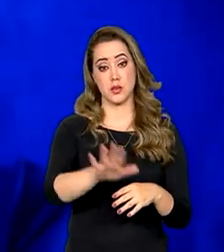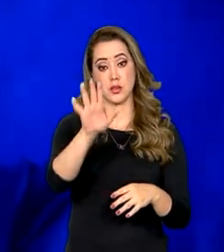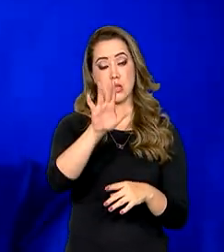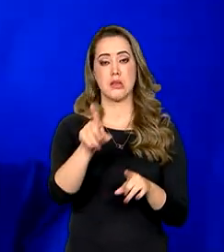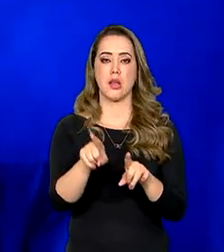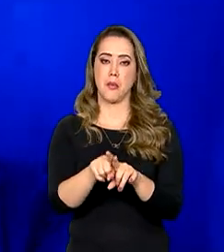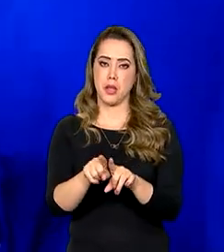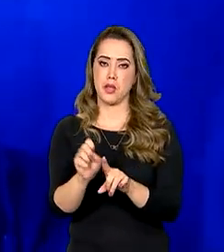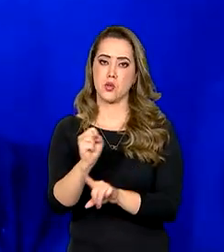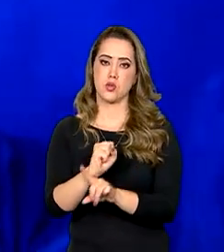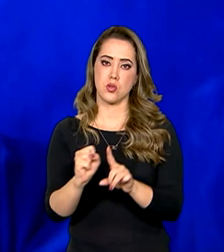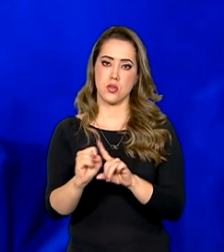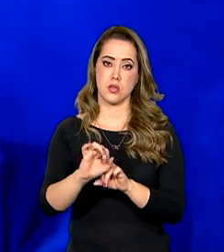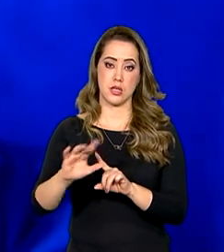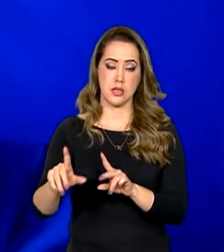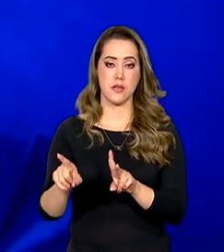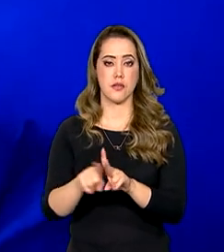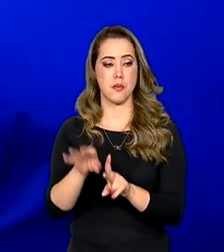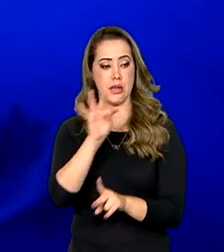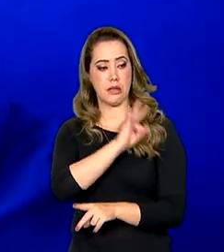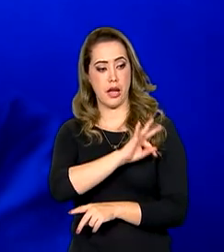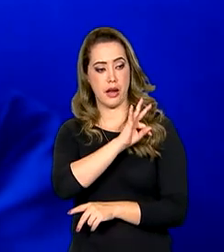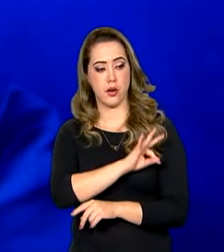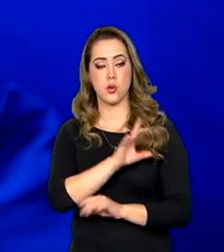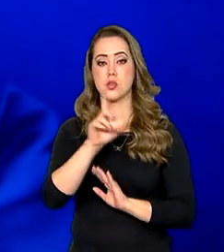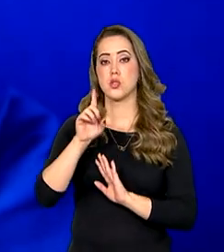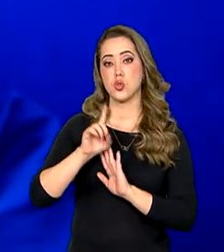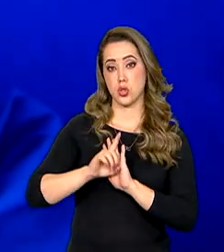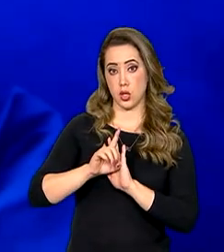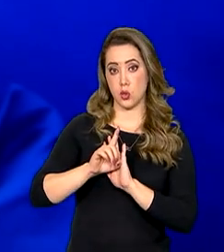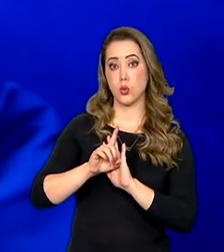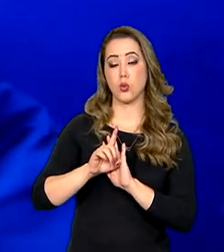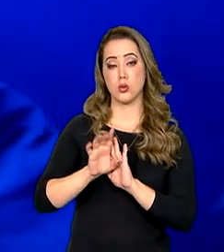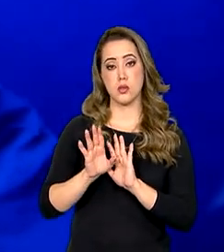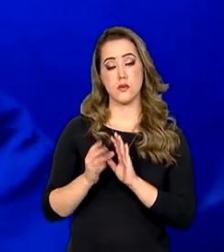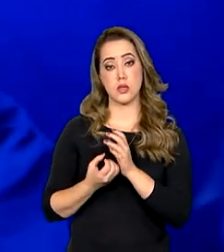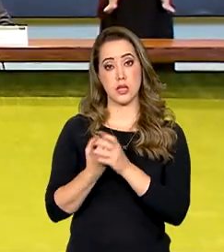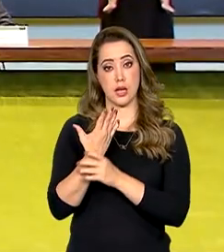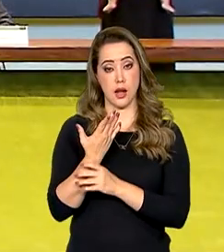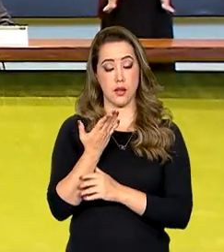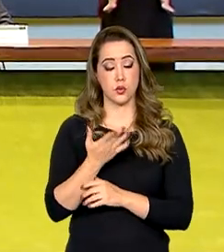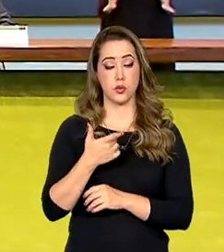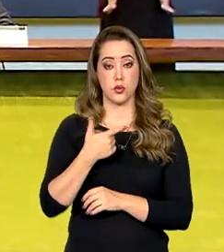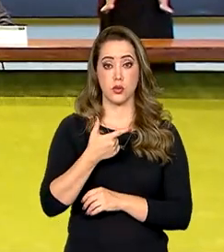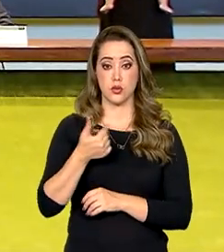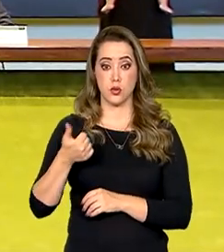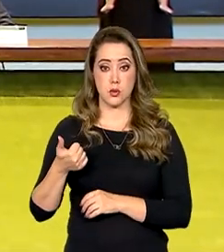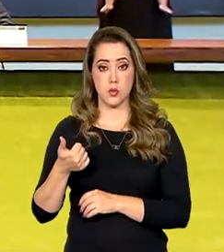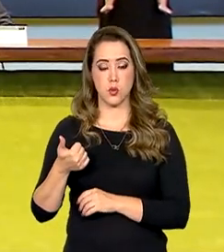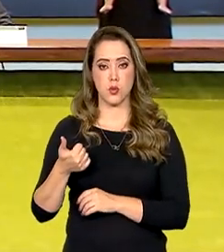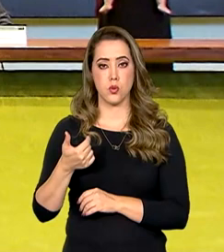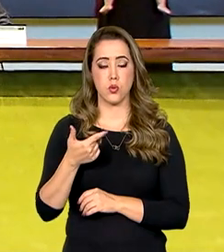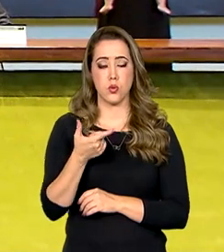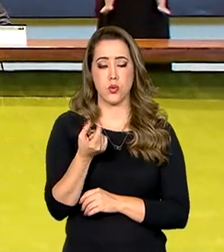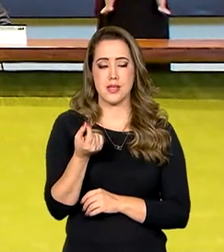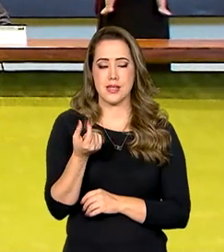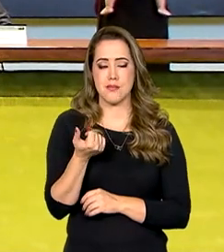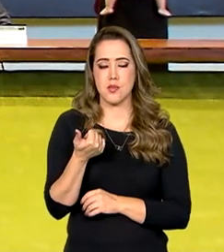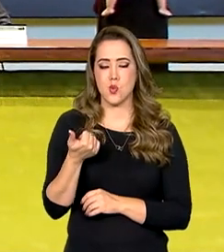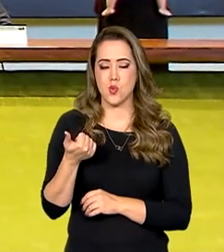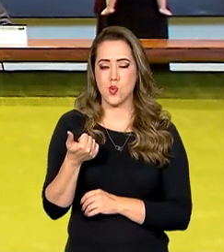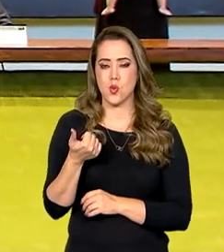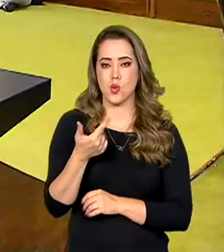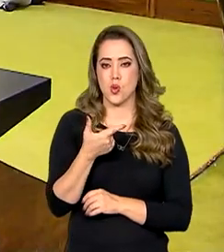civil e por técnicos e dirigentes, foi criado em 2001. Doze anos depois, o